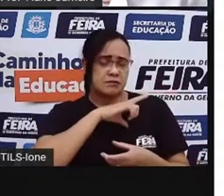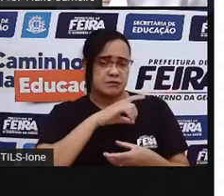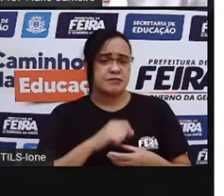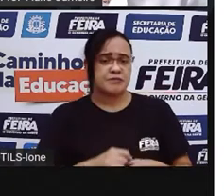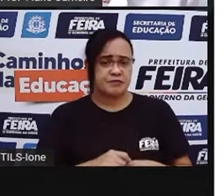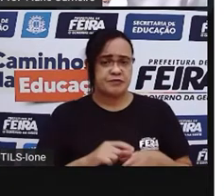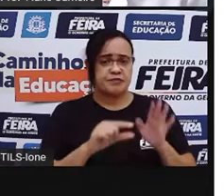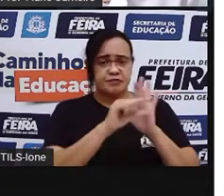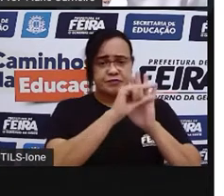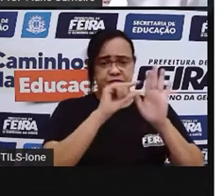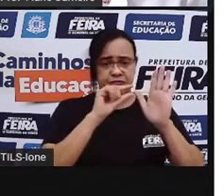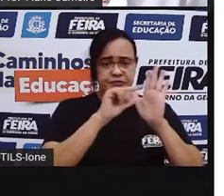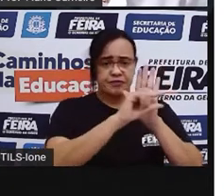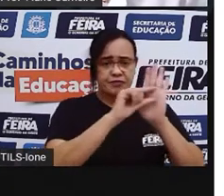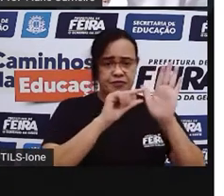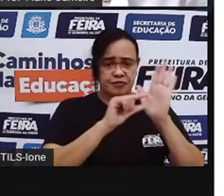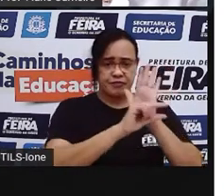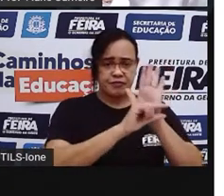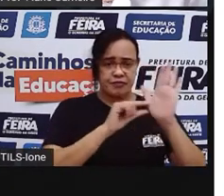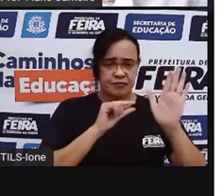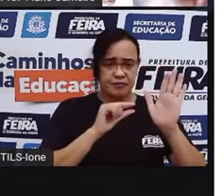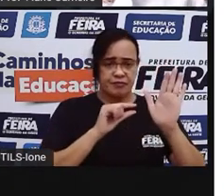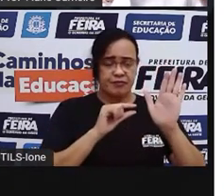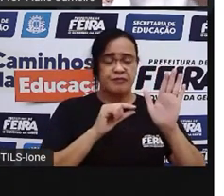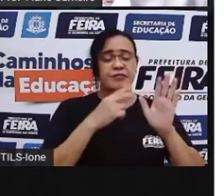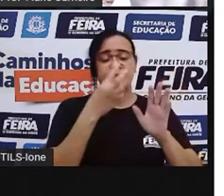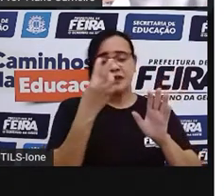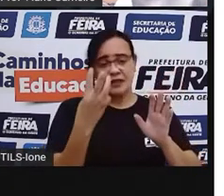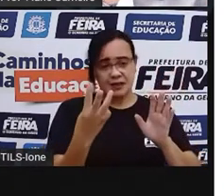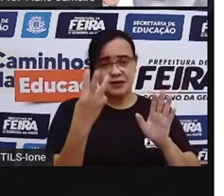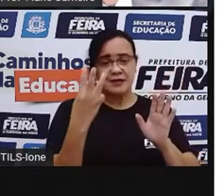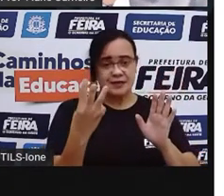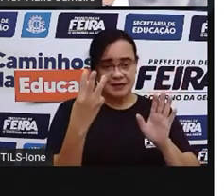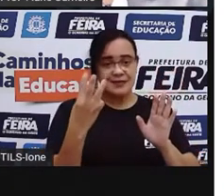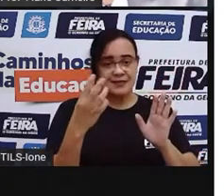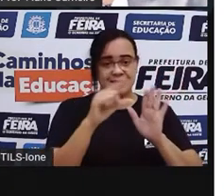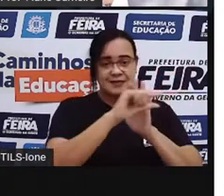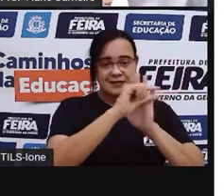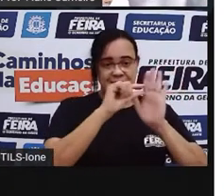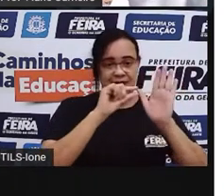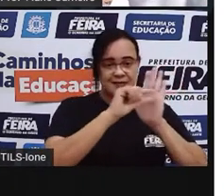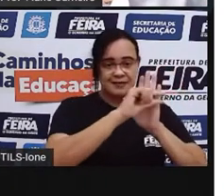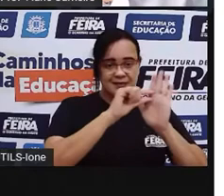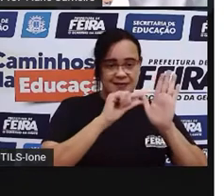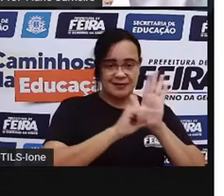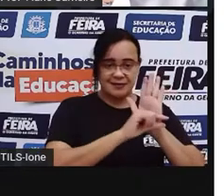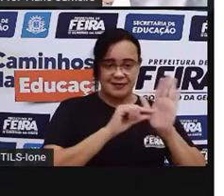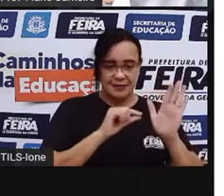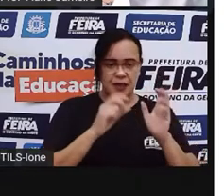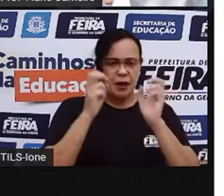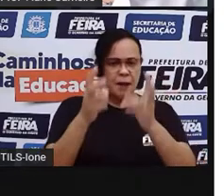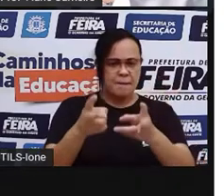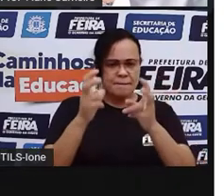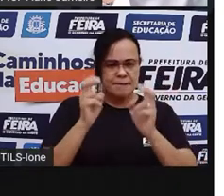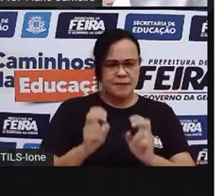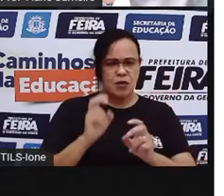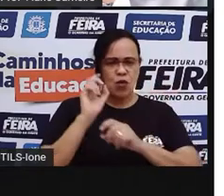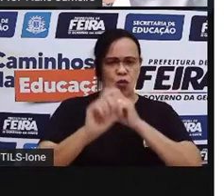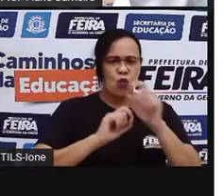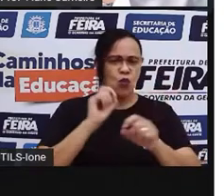dois, três. Tem três estrofes, né? A gente percebe que ele também